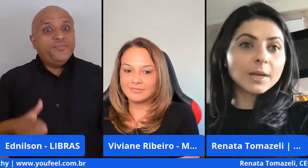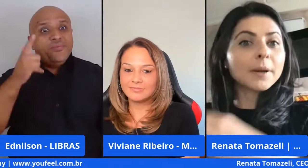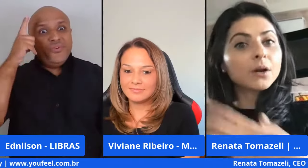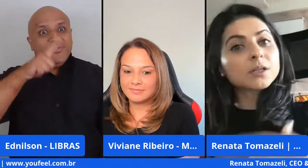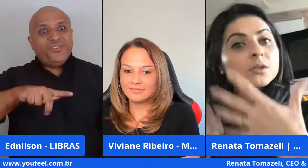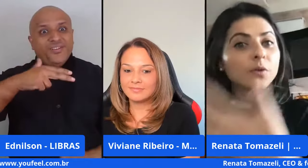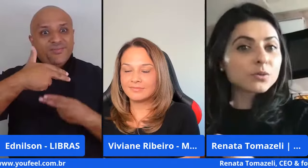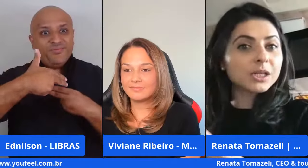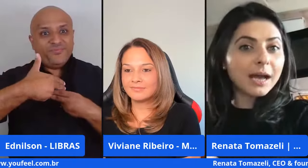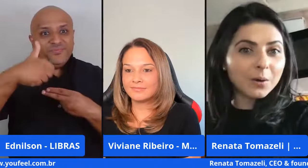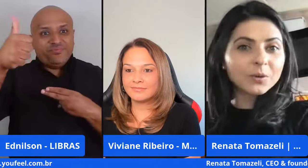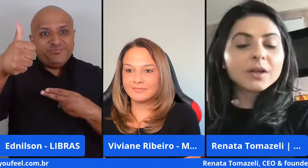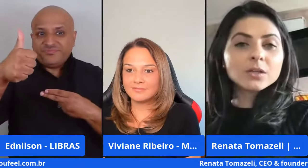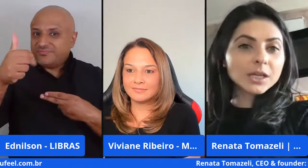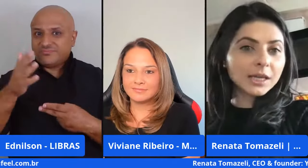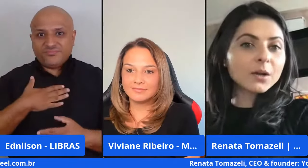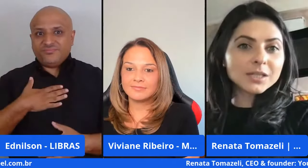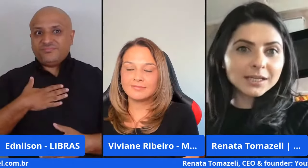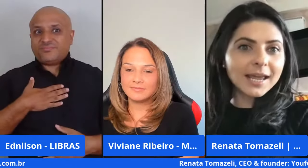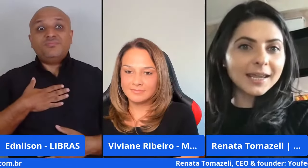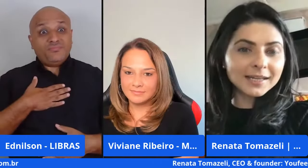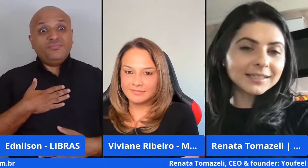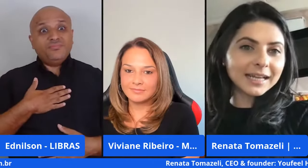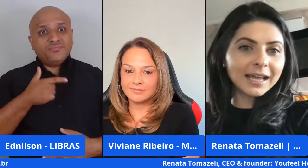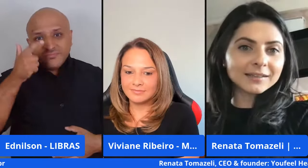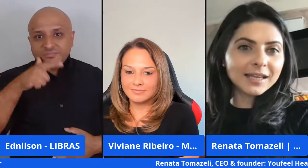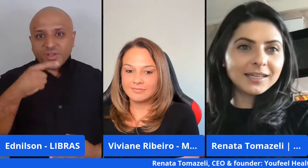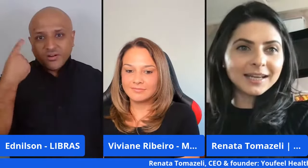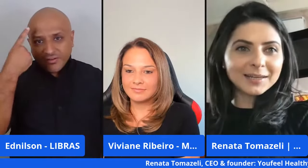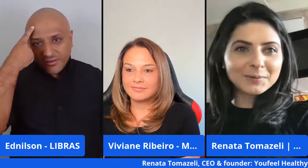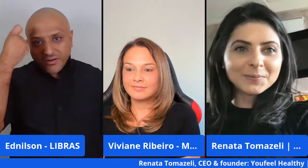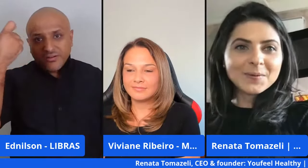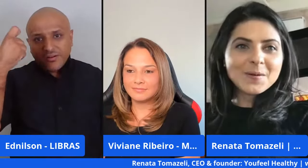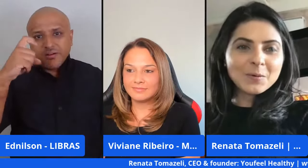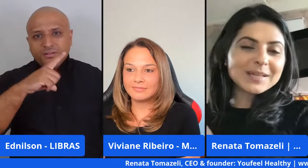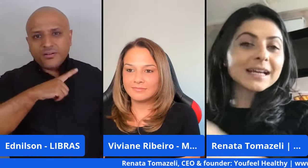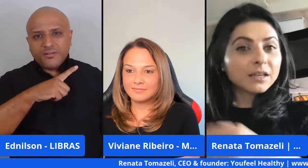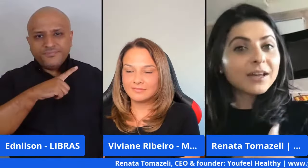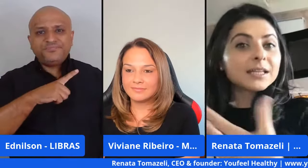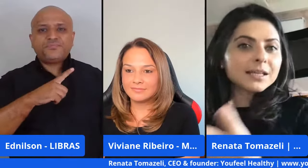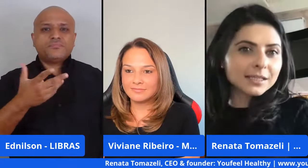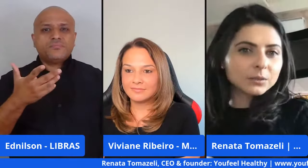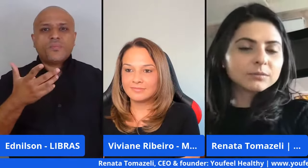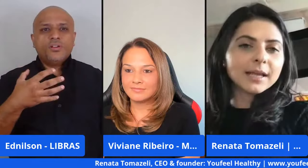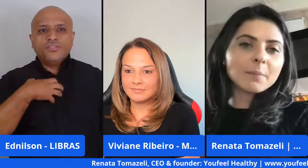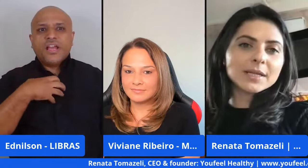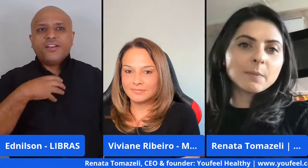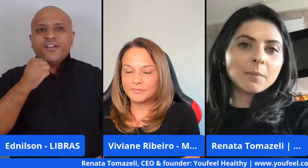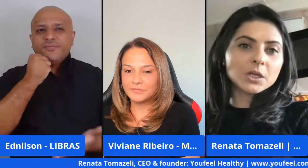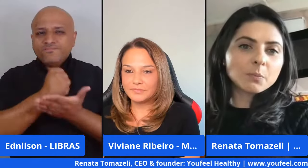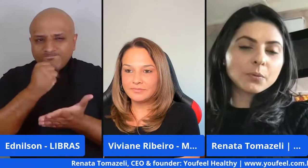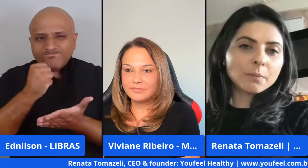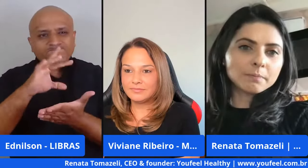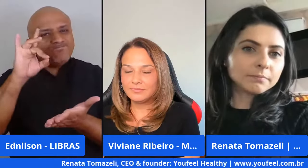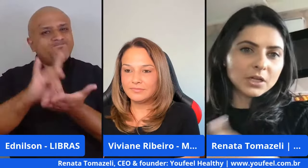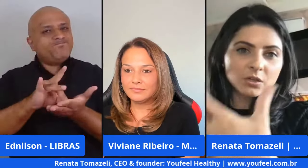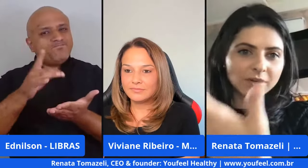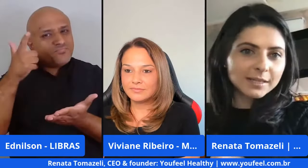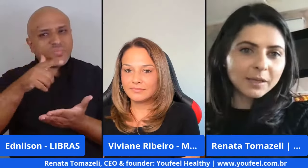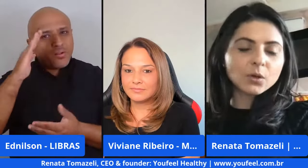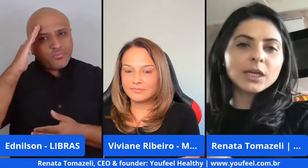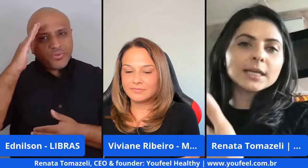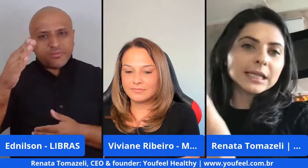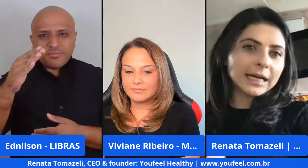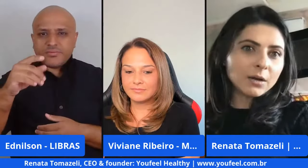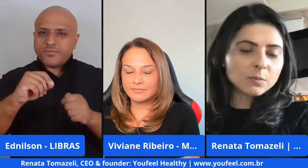competição e para nós isso foi um sinal de que a nossa ideia né ela teria aí uma certa validação né principalmente por a